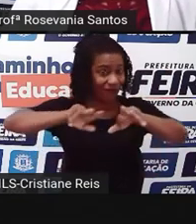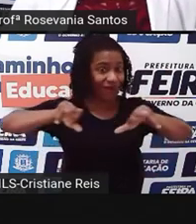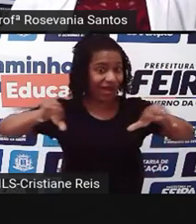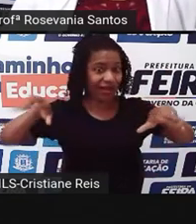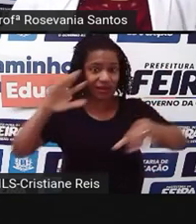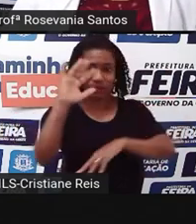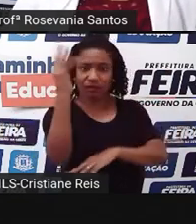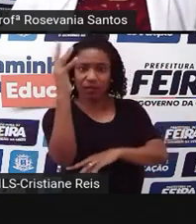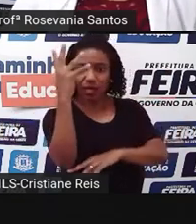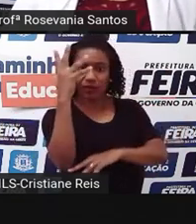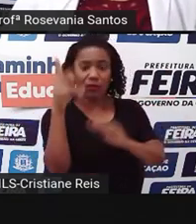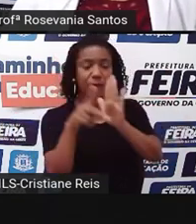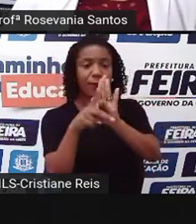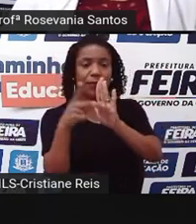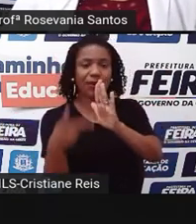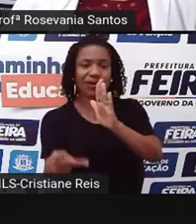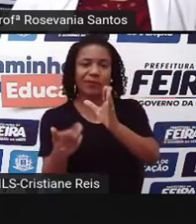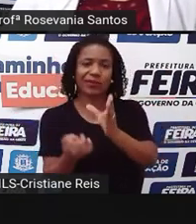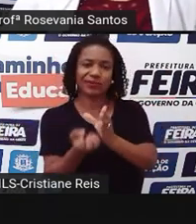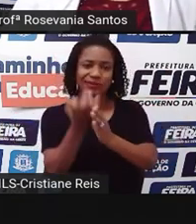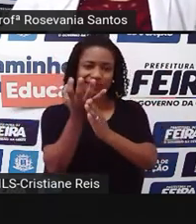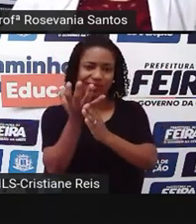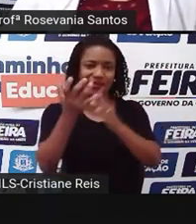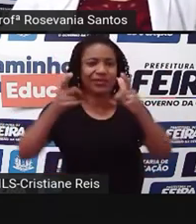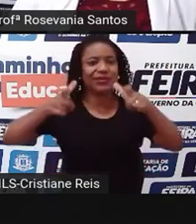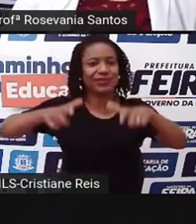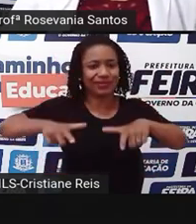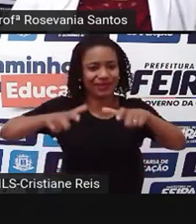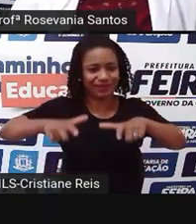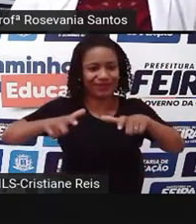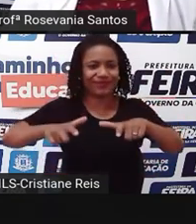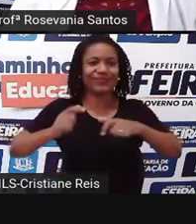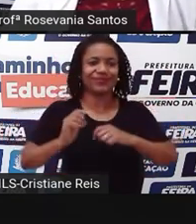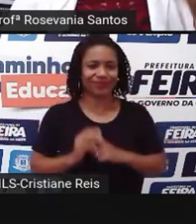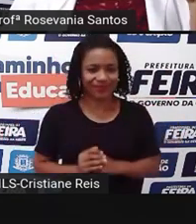Para falar a verdade, né, a gente também